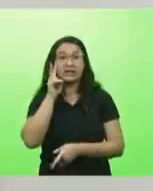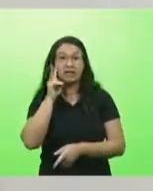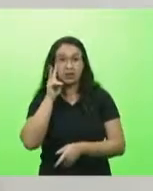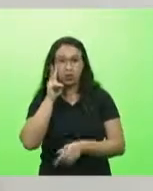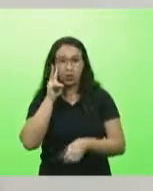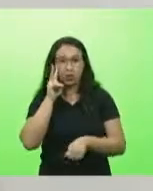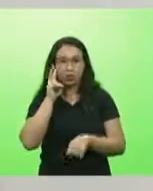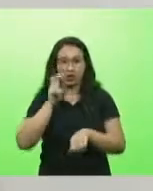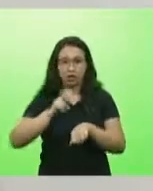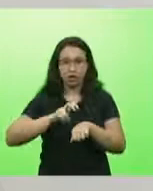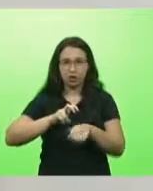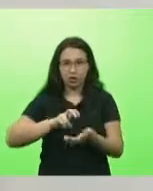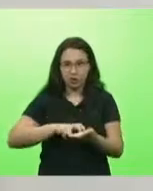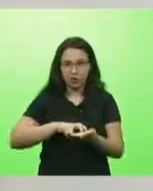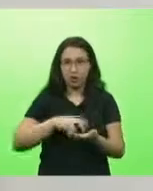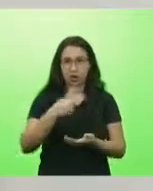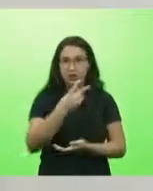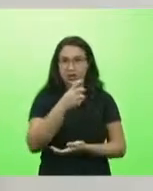235.